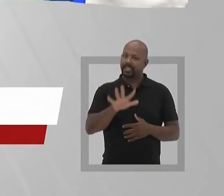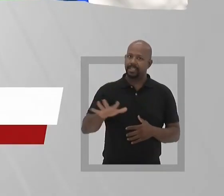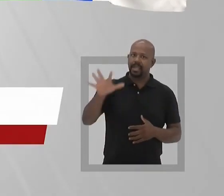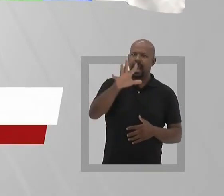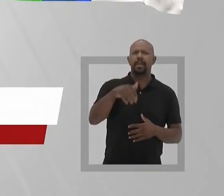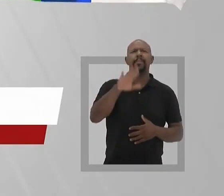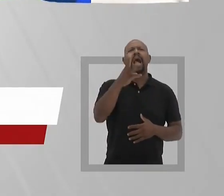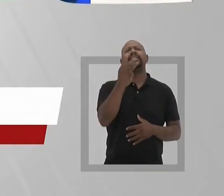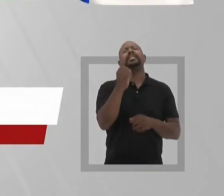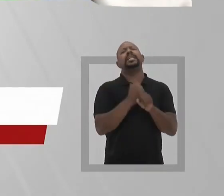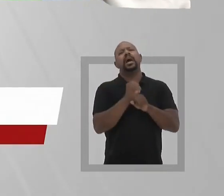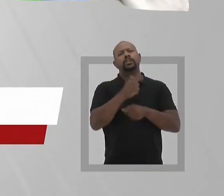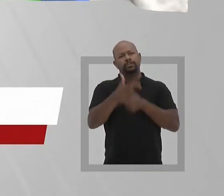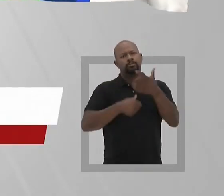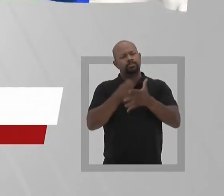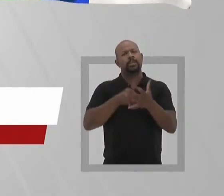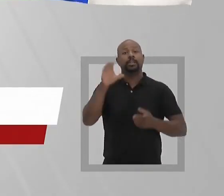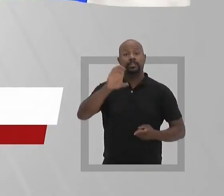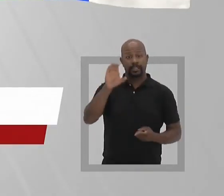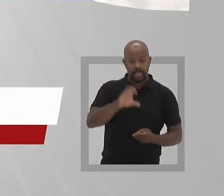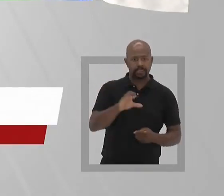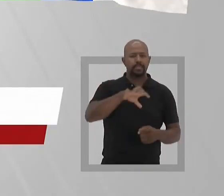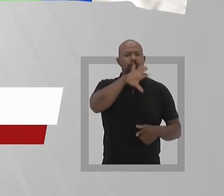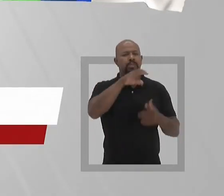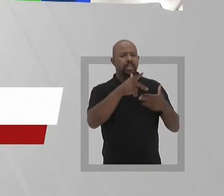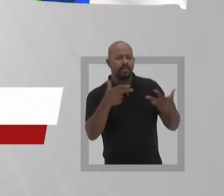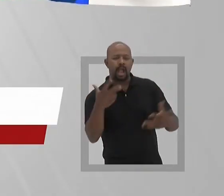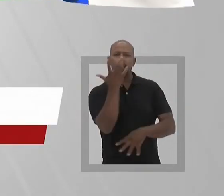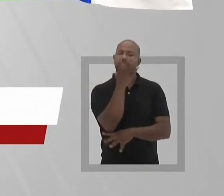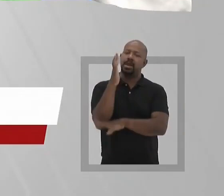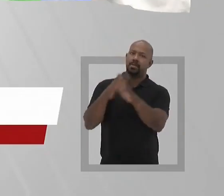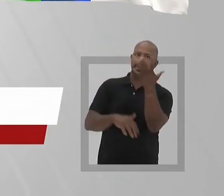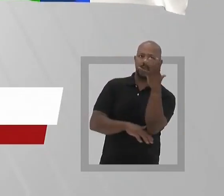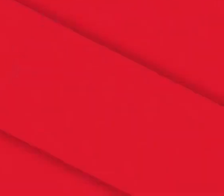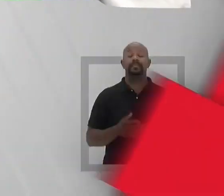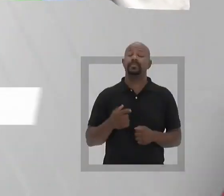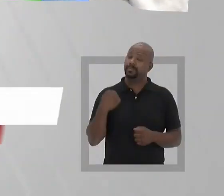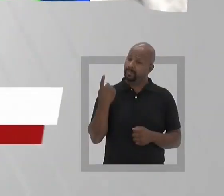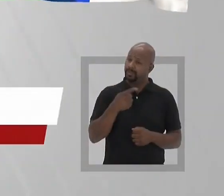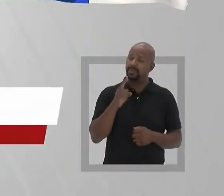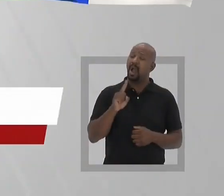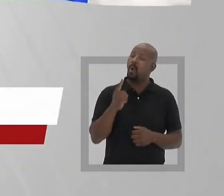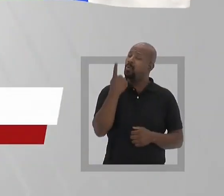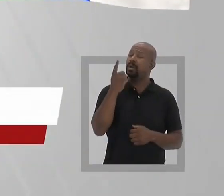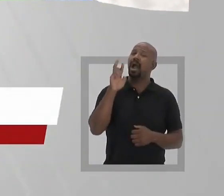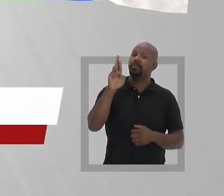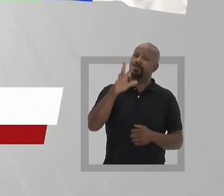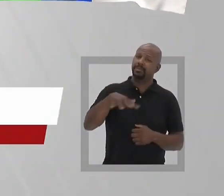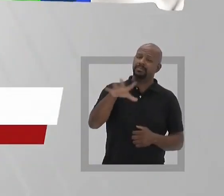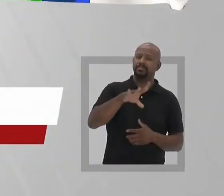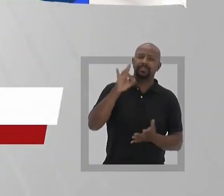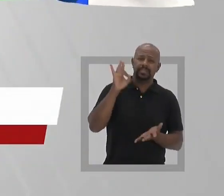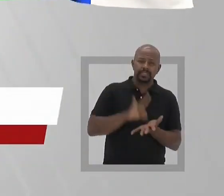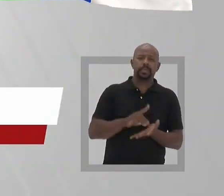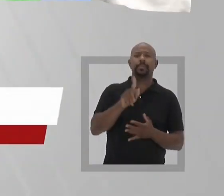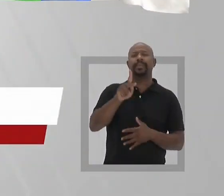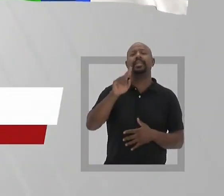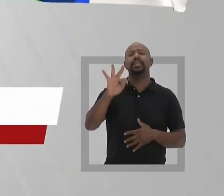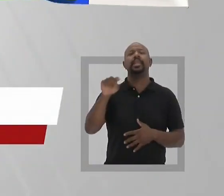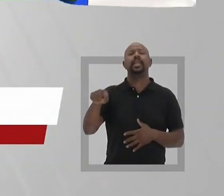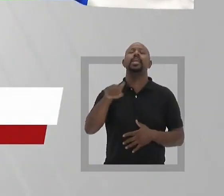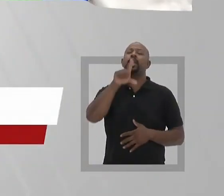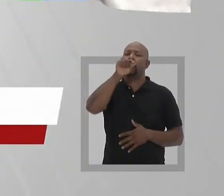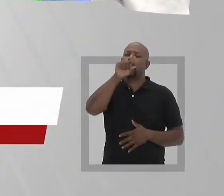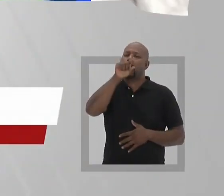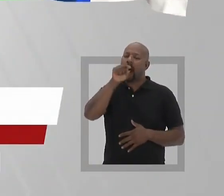deputado federal. São mais de 30 anos lutando pela ciência, pelos animais e meio ambiente. Somos a única representatividade legítima do